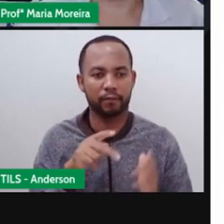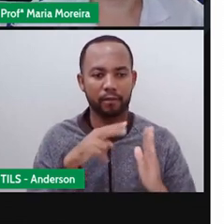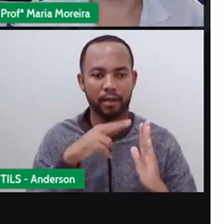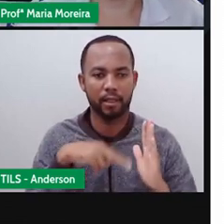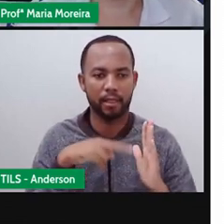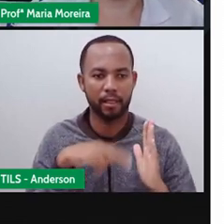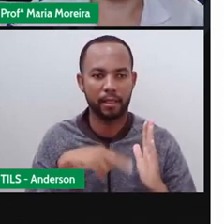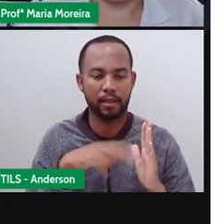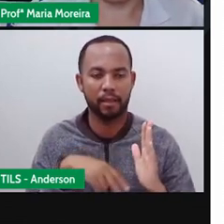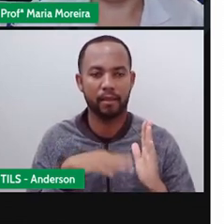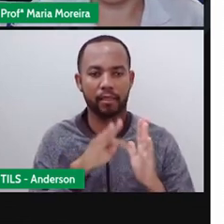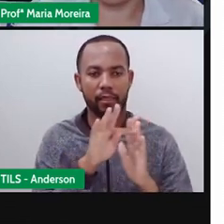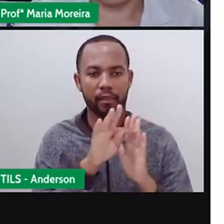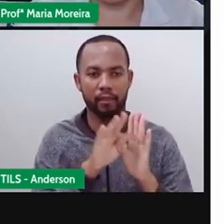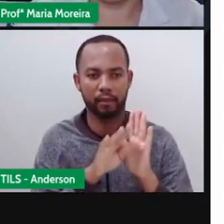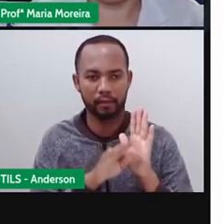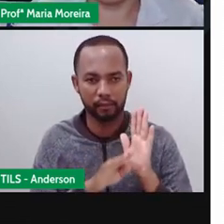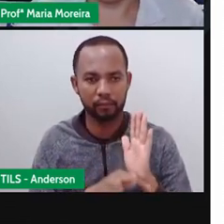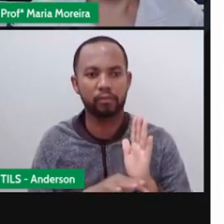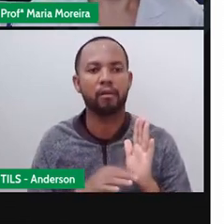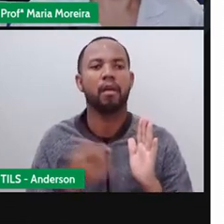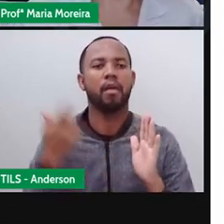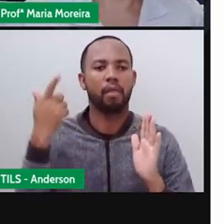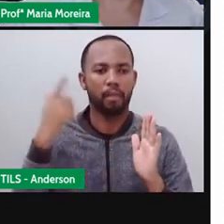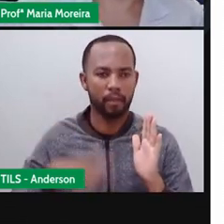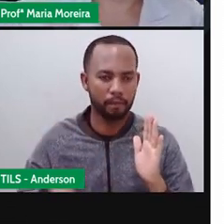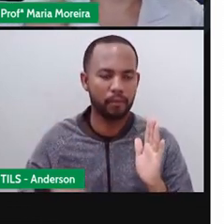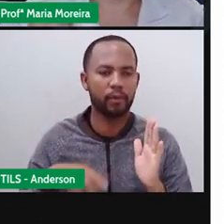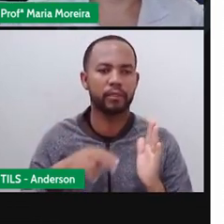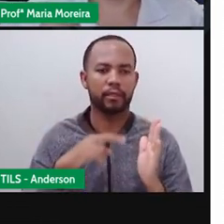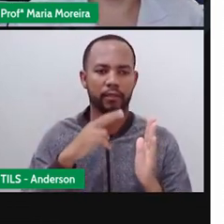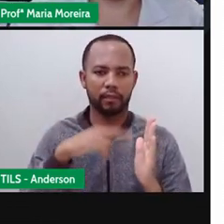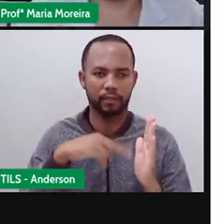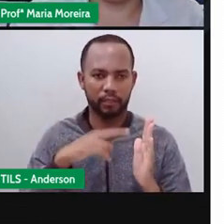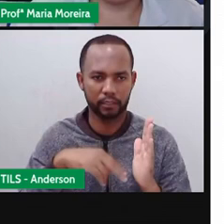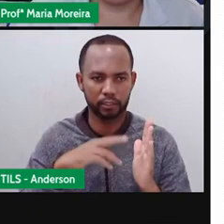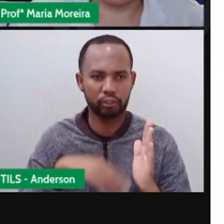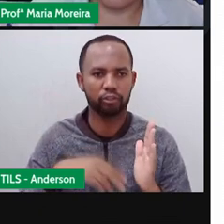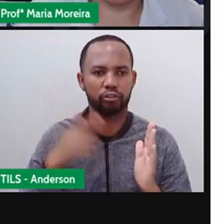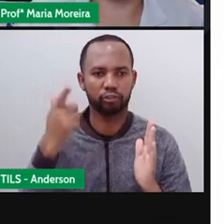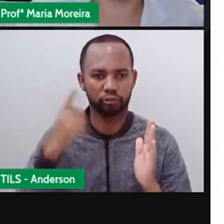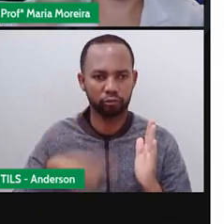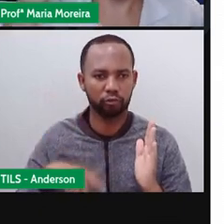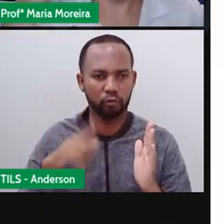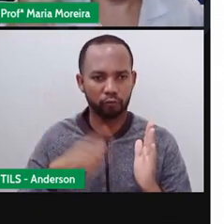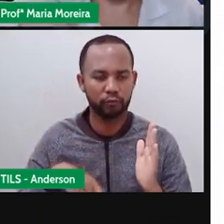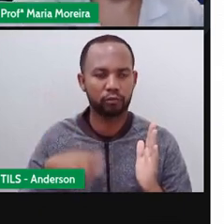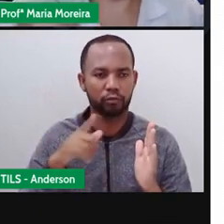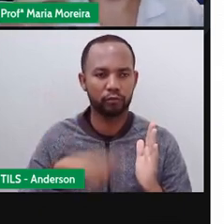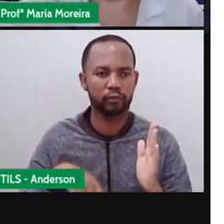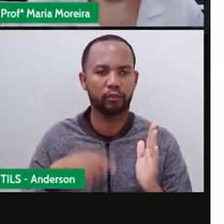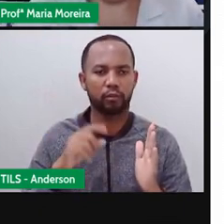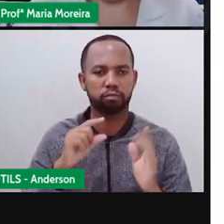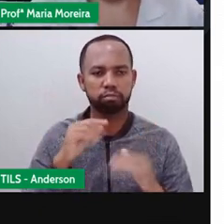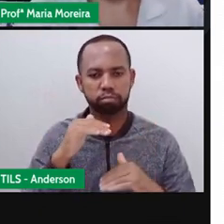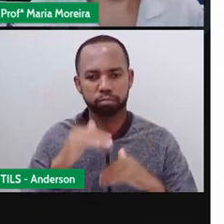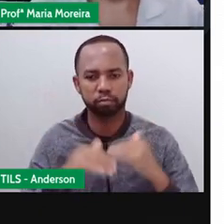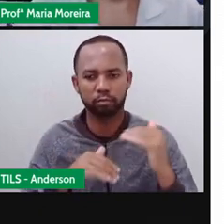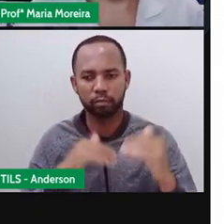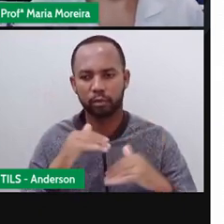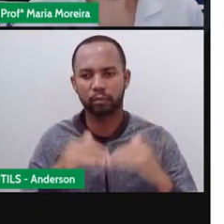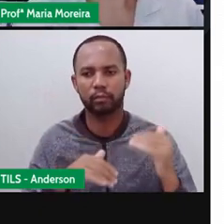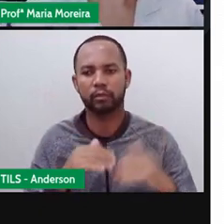leu o texto outra vez, fez a releitura e foi fazendo a interpretação dos fatos, ó, no pouco a pouco?